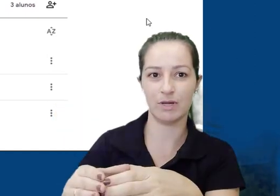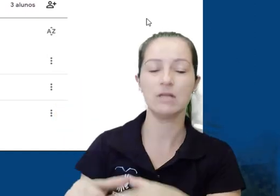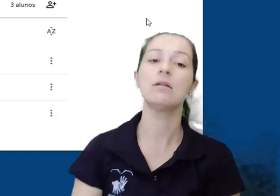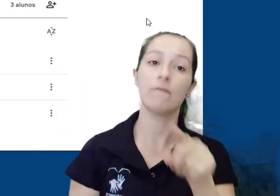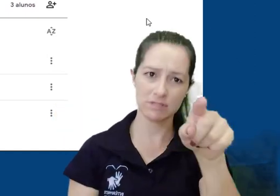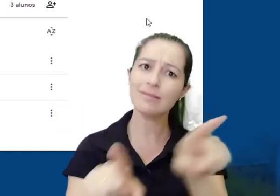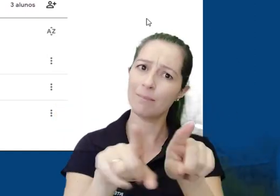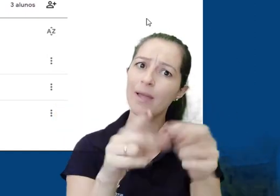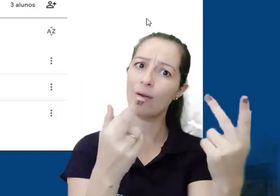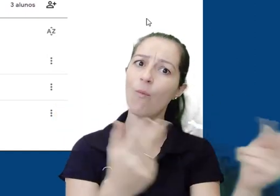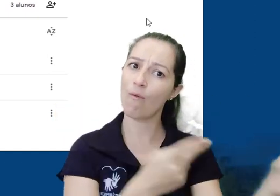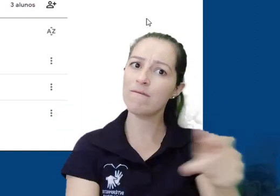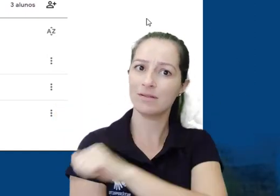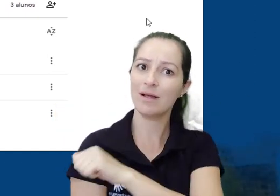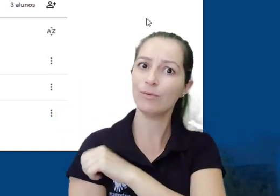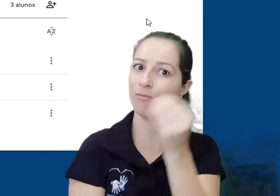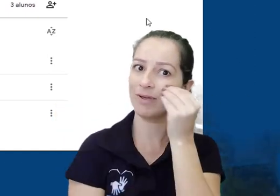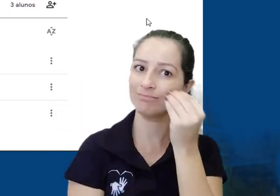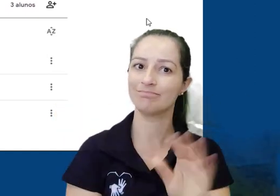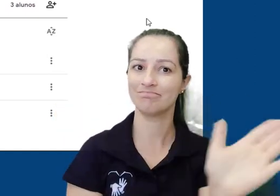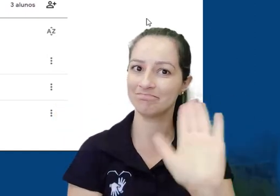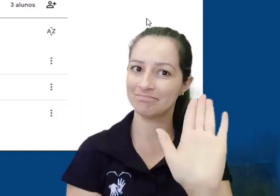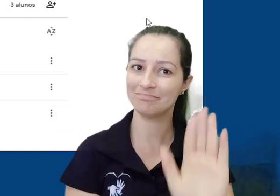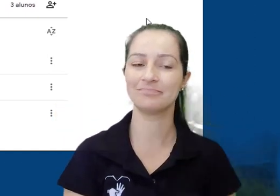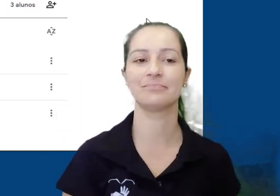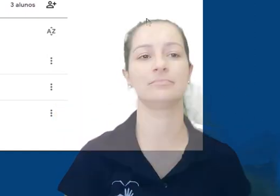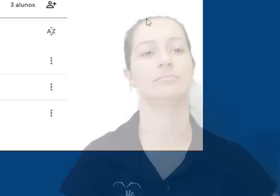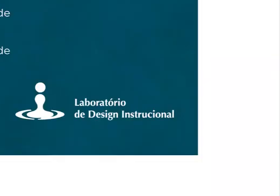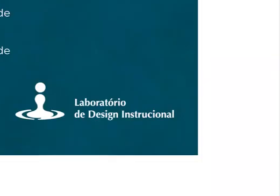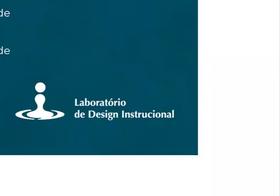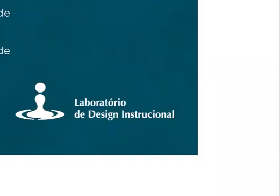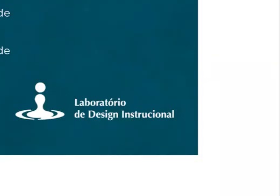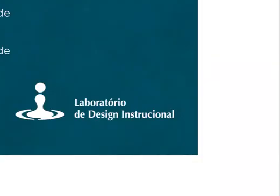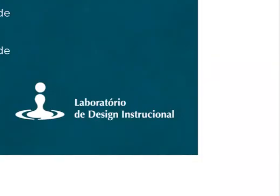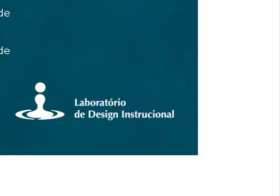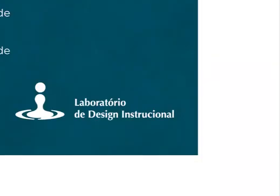todos que estão fazendo parte. Convide seus alunos e veja como funciona. Até o próximo vídeo!